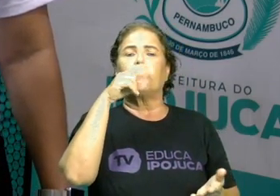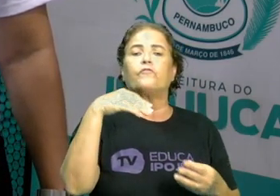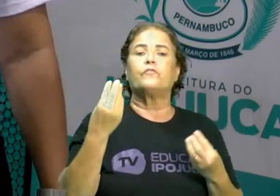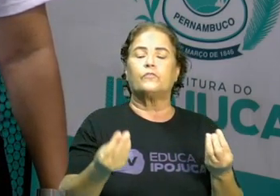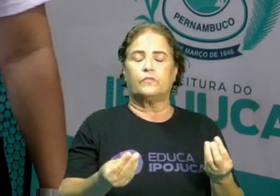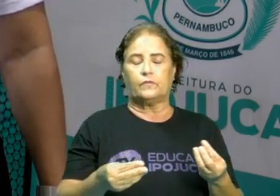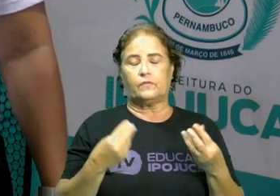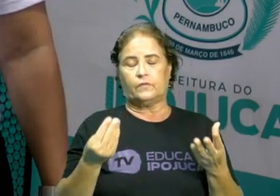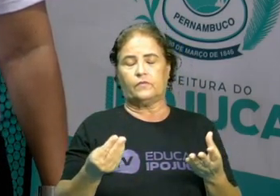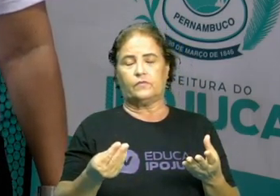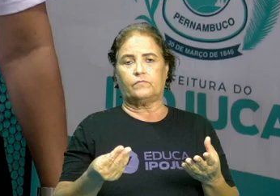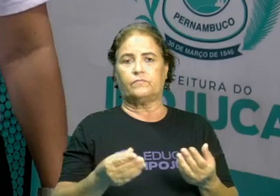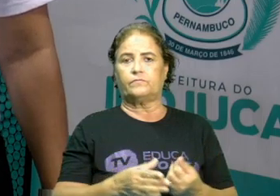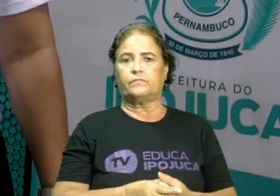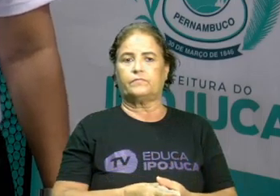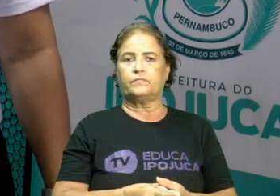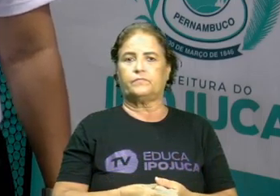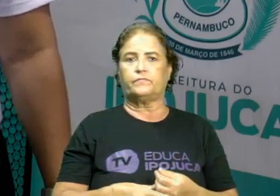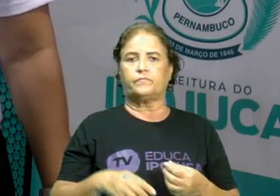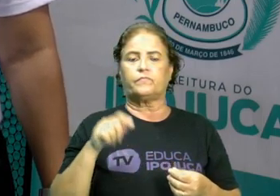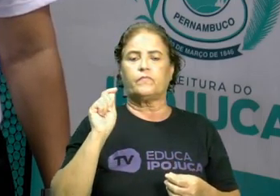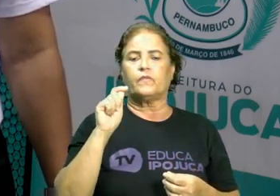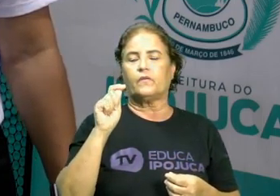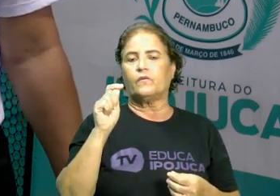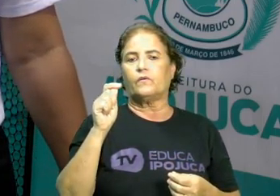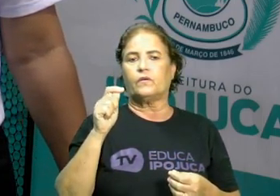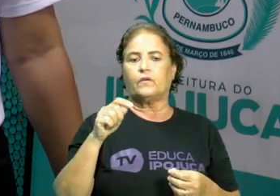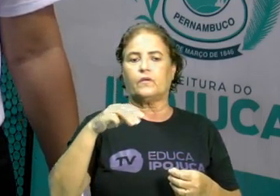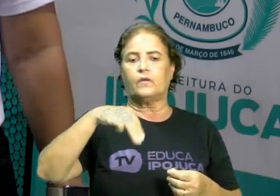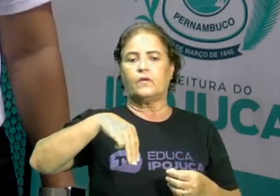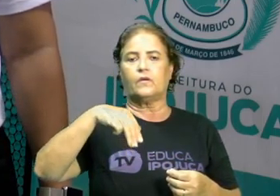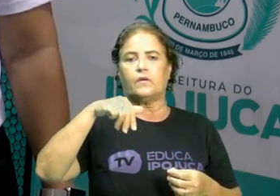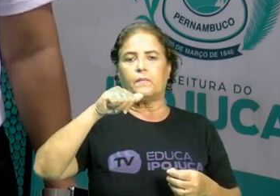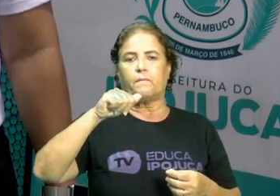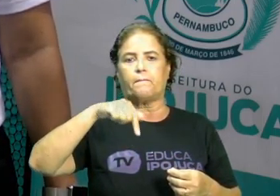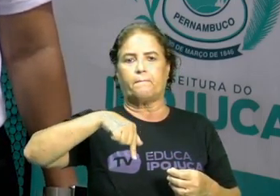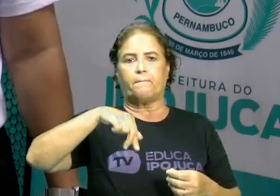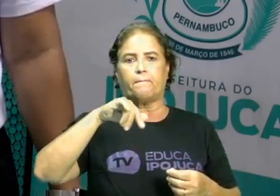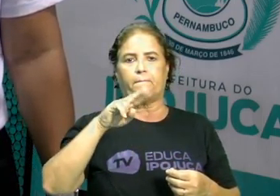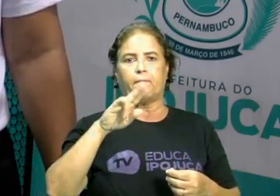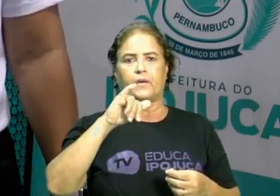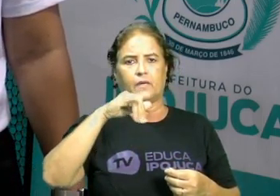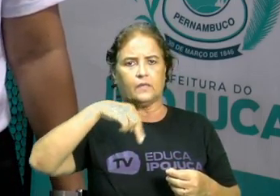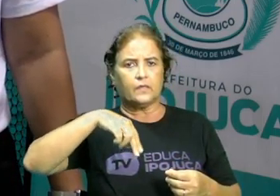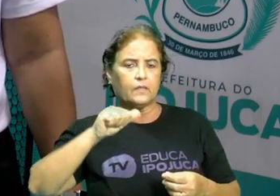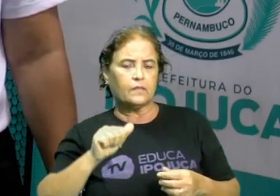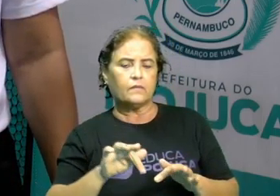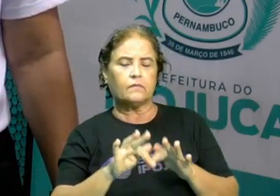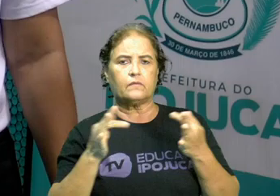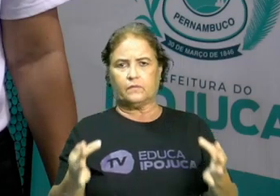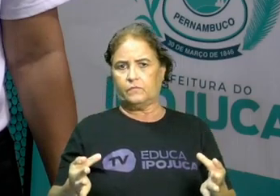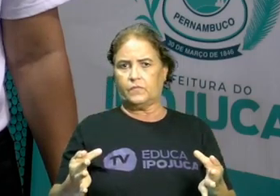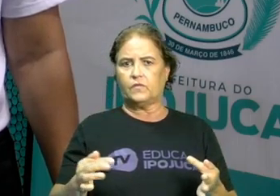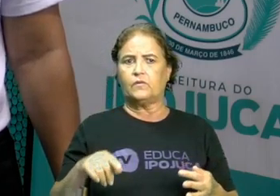tipo de força é essa? O que são máquinas simples e para que elas servem no nosso dia a dia?